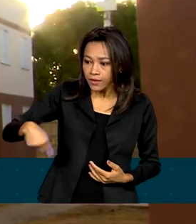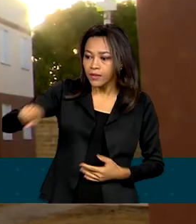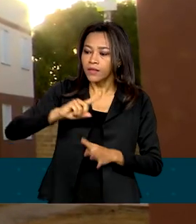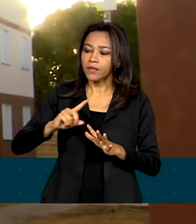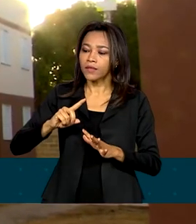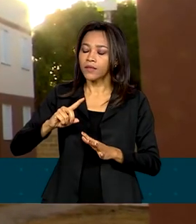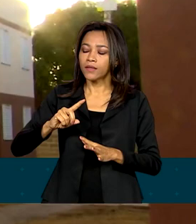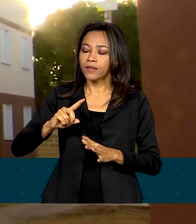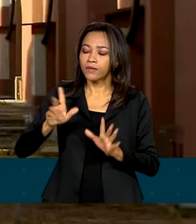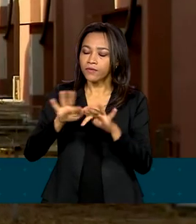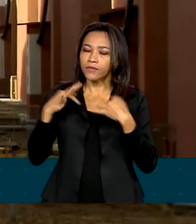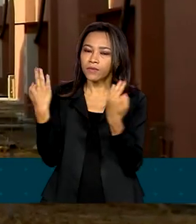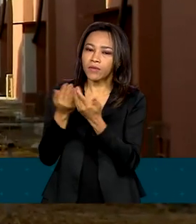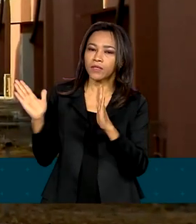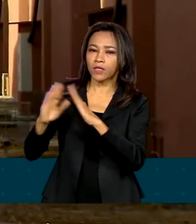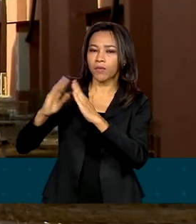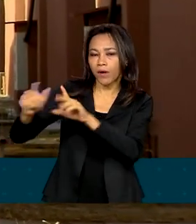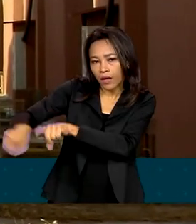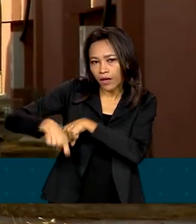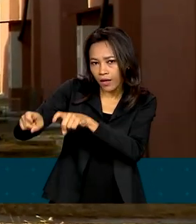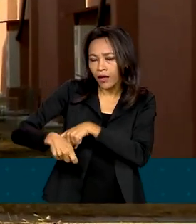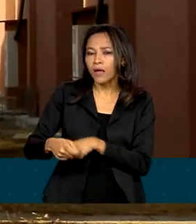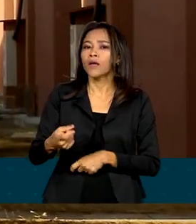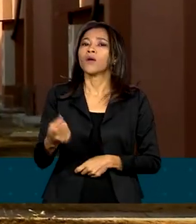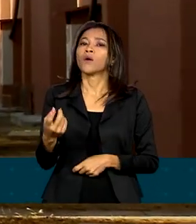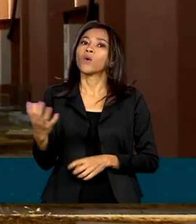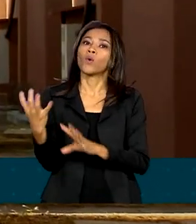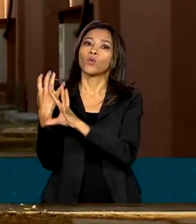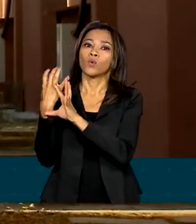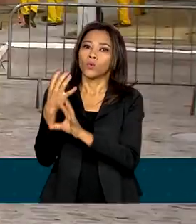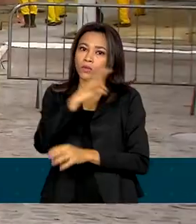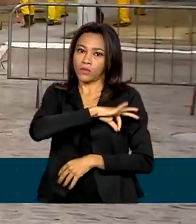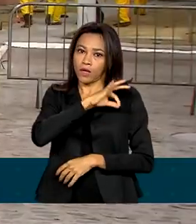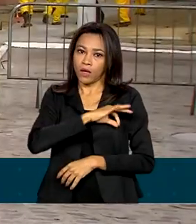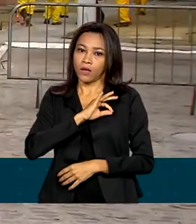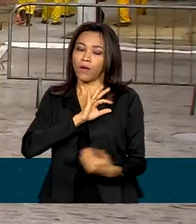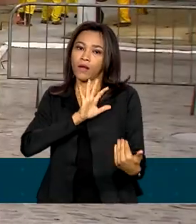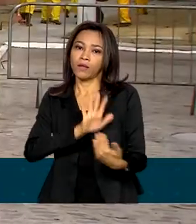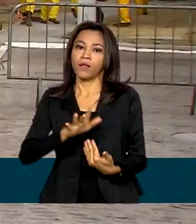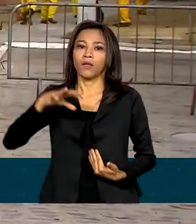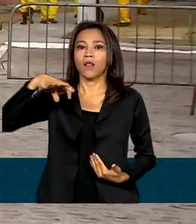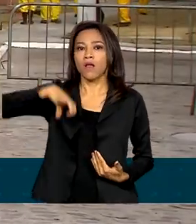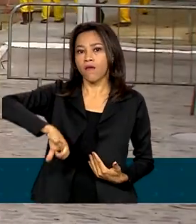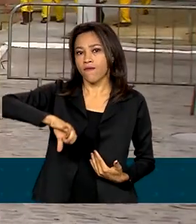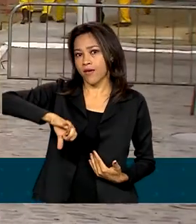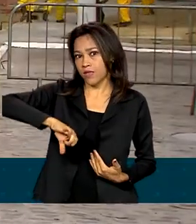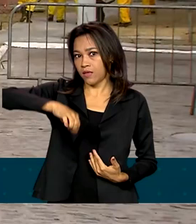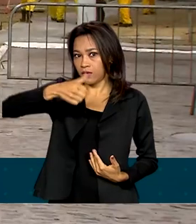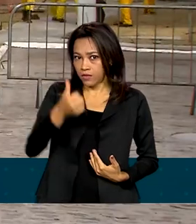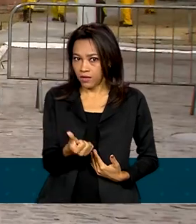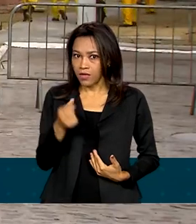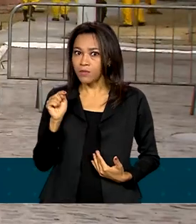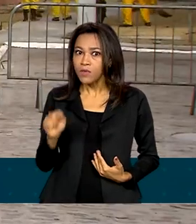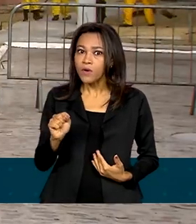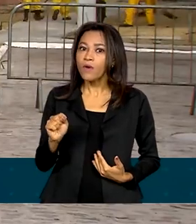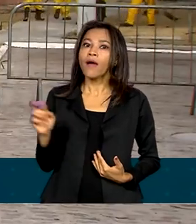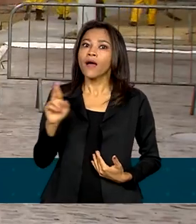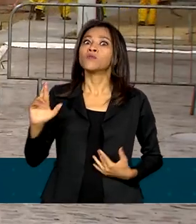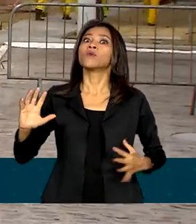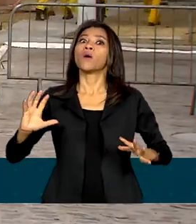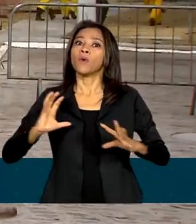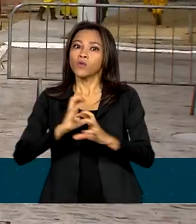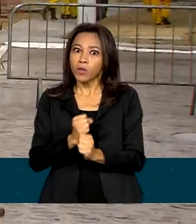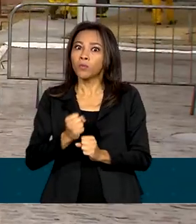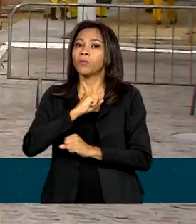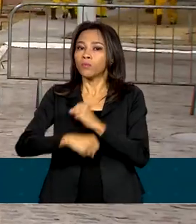áreas rurais com renda bruta anual de até 96 mil reais. A previsão do governo federal é que até